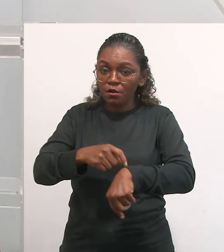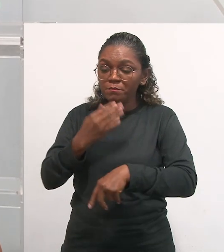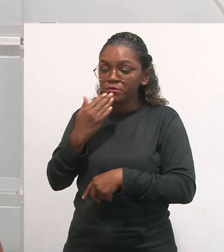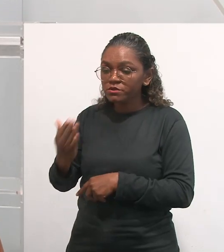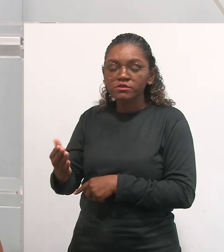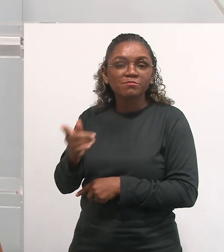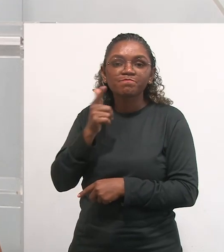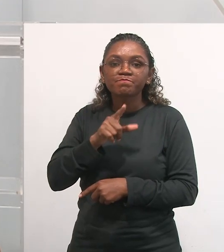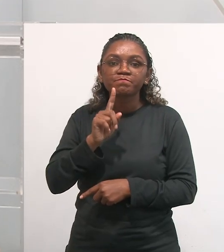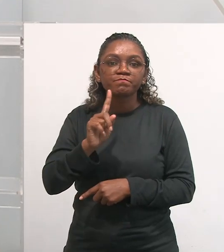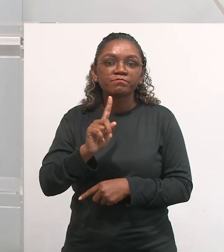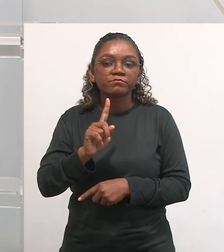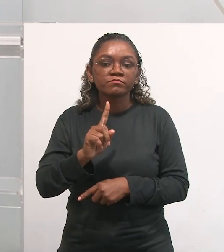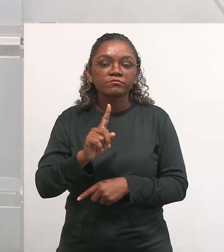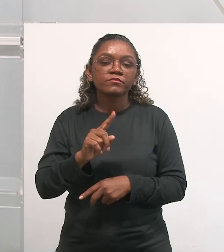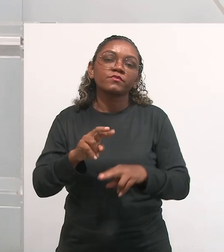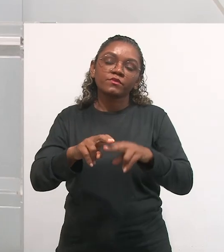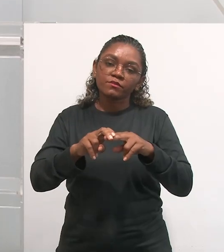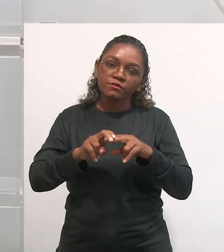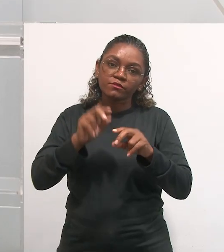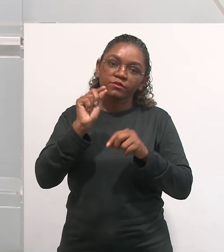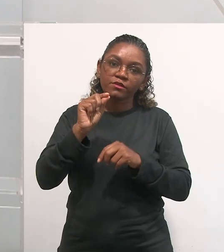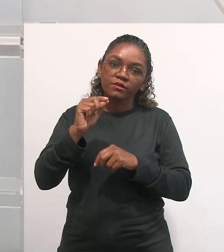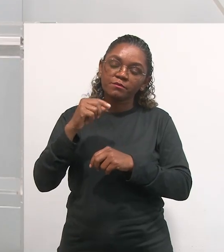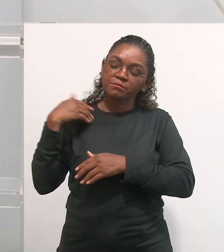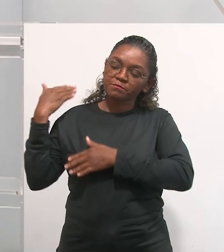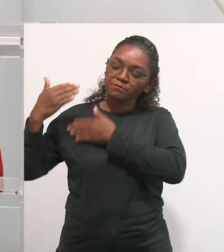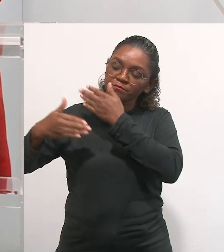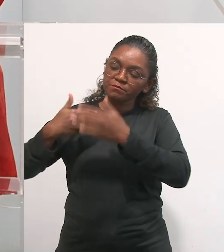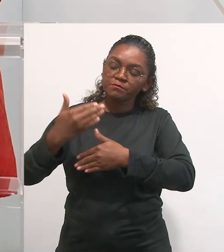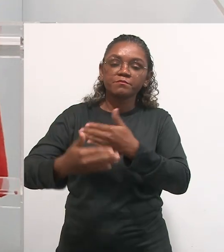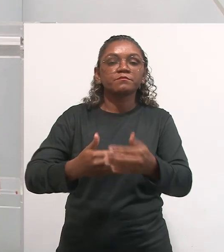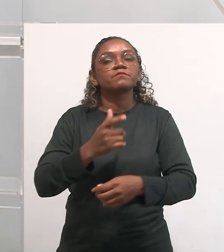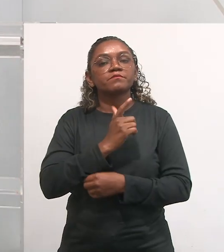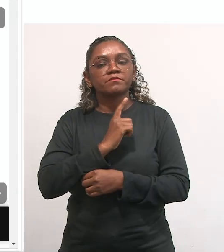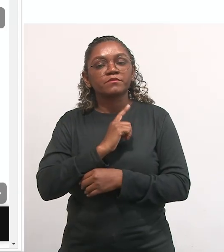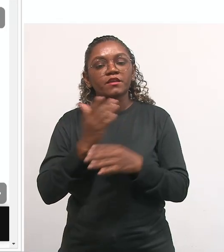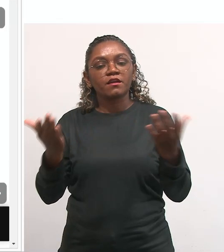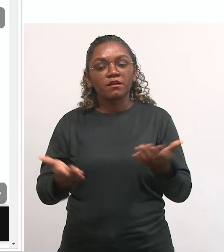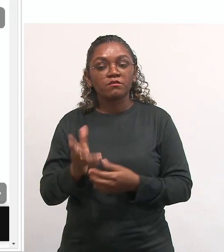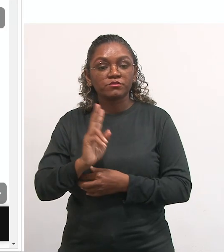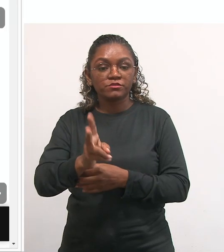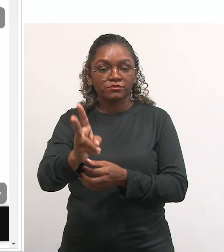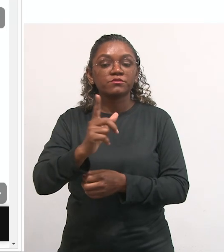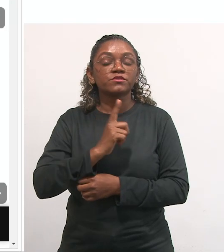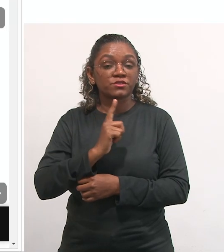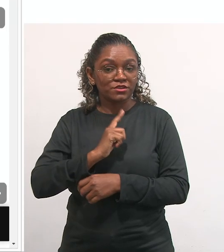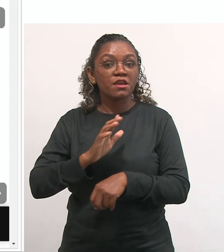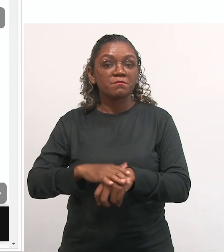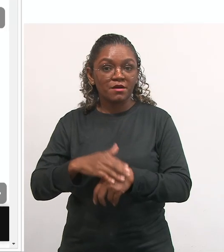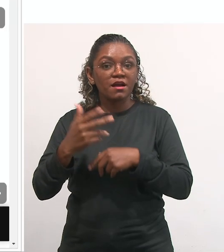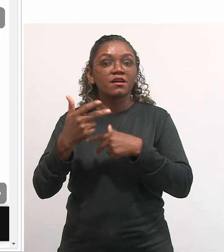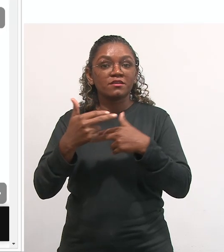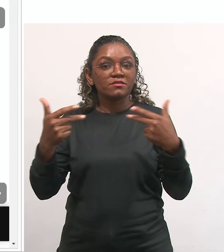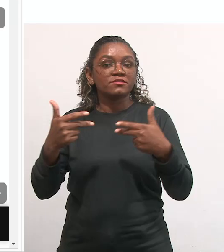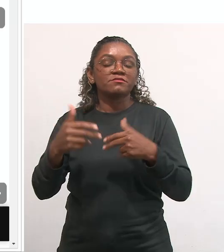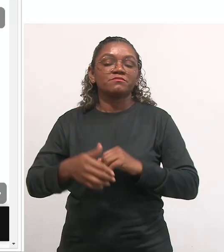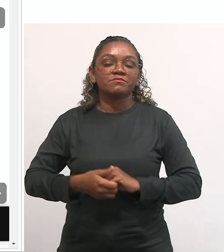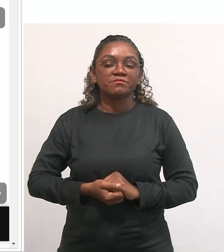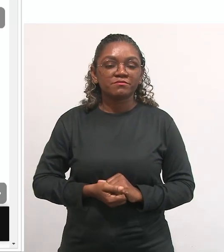aprendizagem. E é por isso que se dá pelo processo. Mas vamos avançar, porque nós temos mais reflexões.